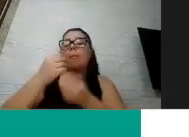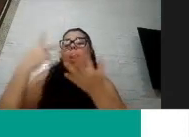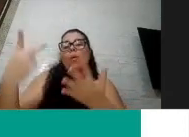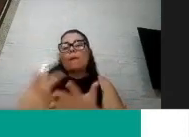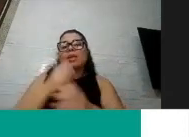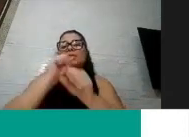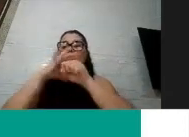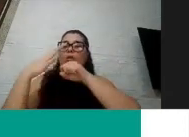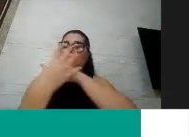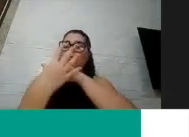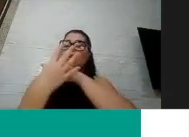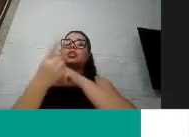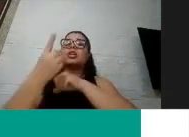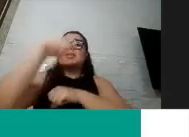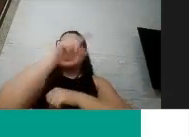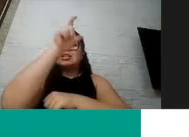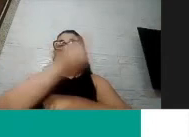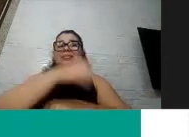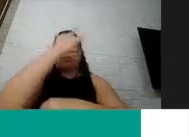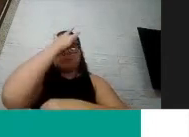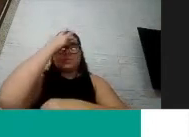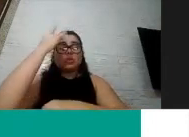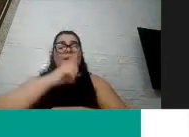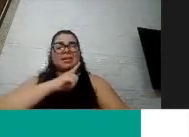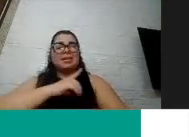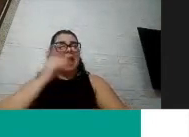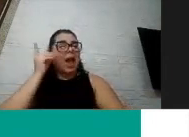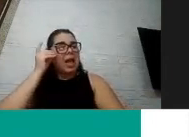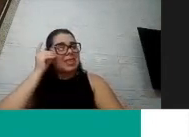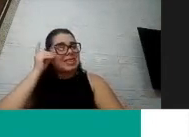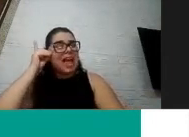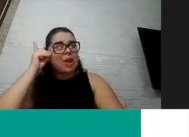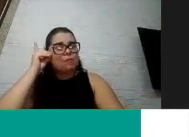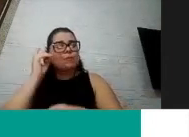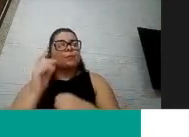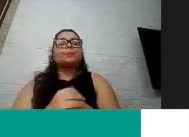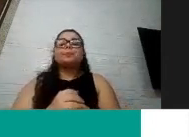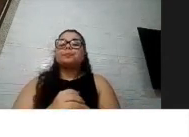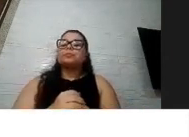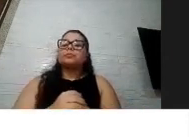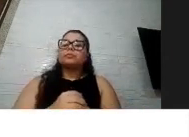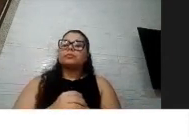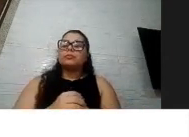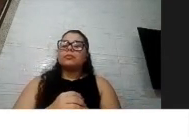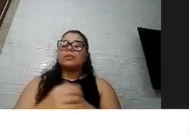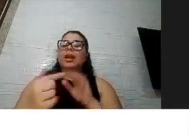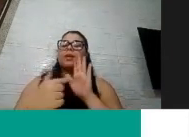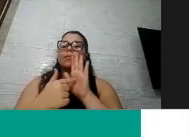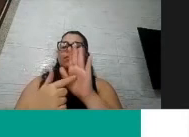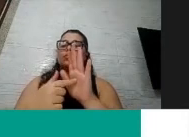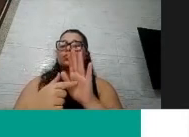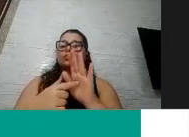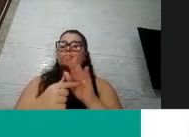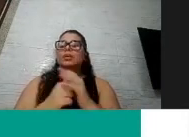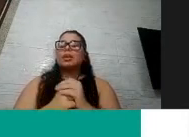Down aqui na distribuição por idades os o retângulo em